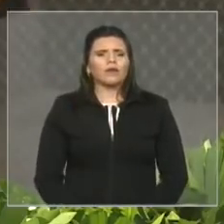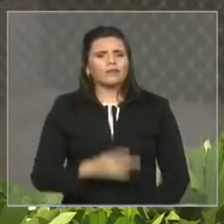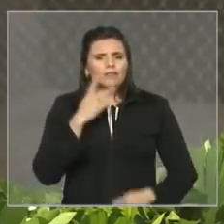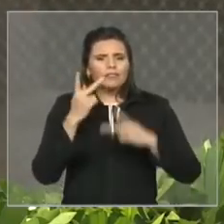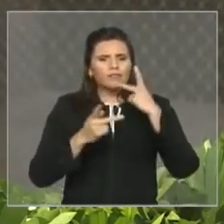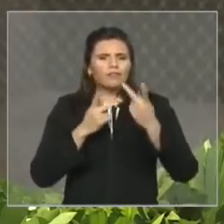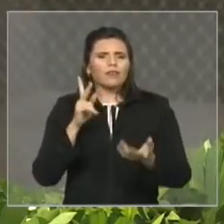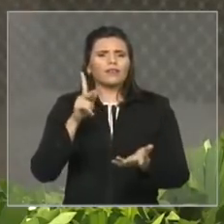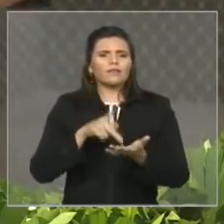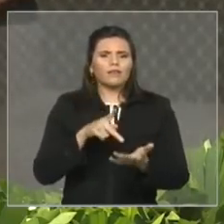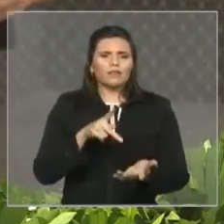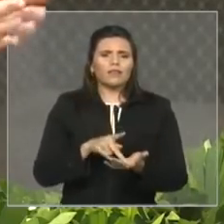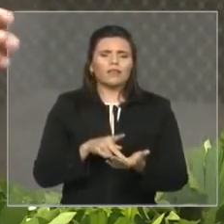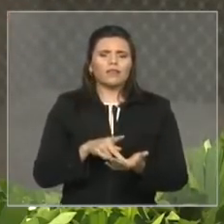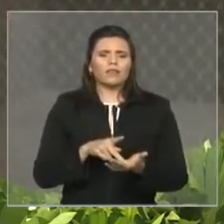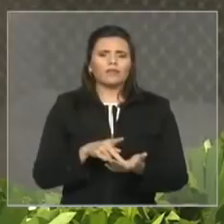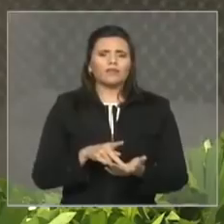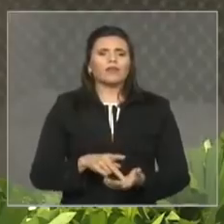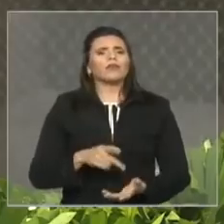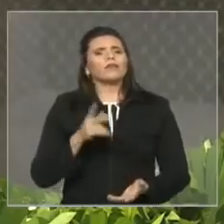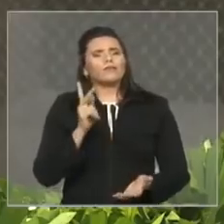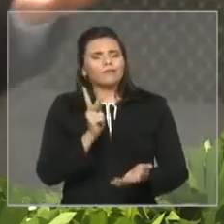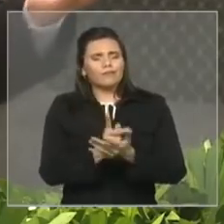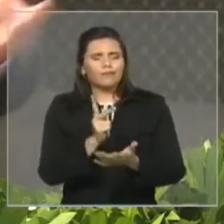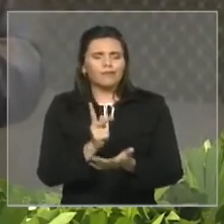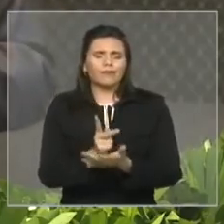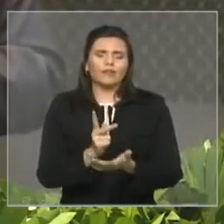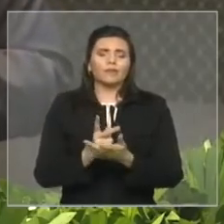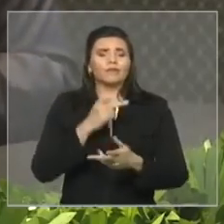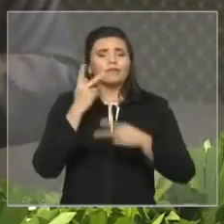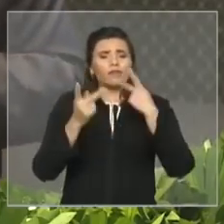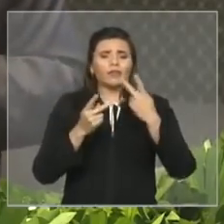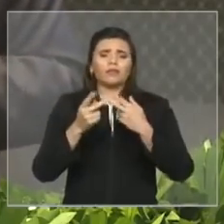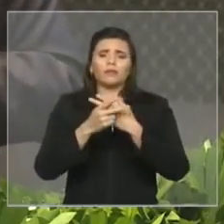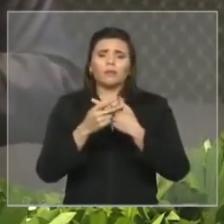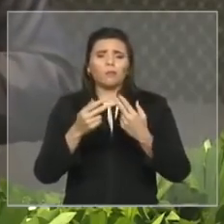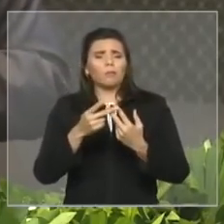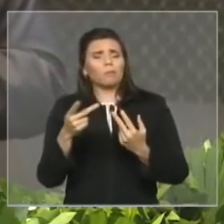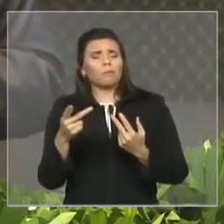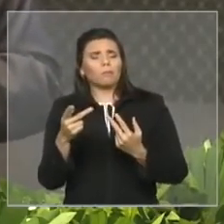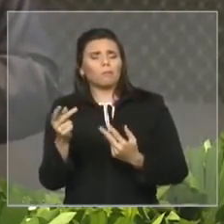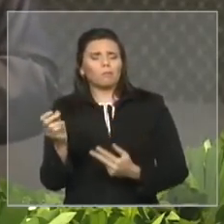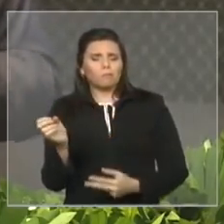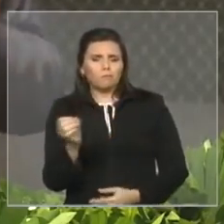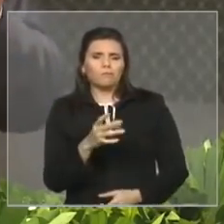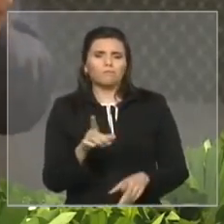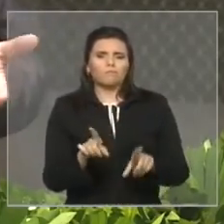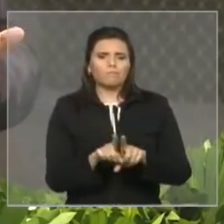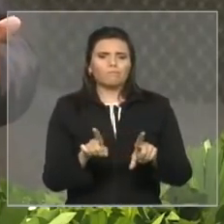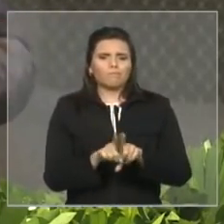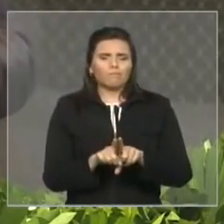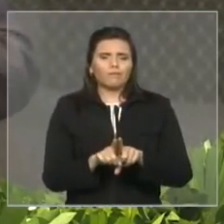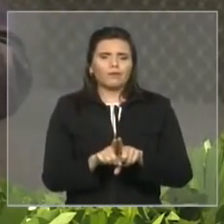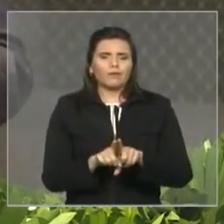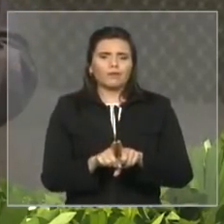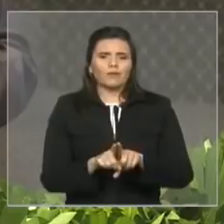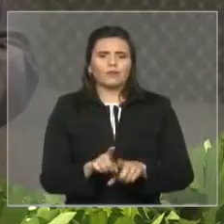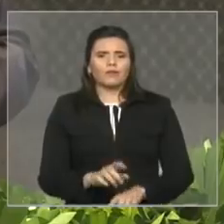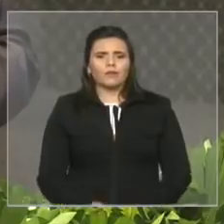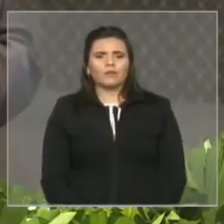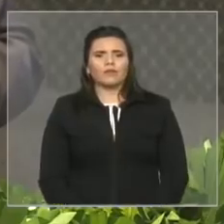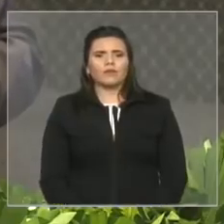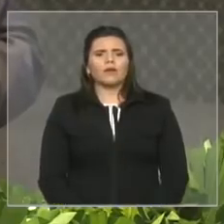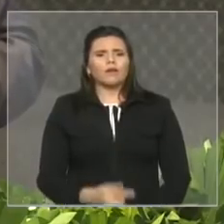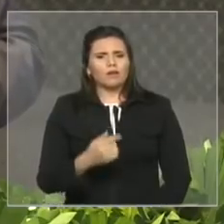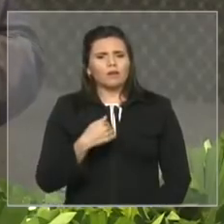está a dizer uma novidade. A segunda premissa é exatamente fazer um governo probo e honesto.